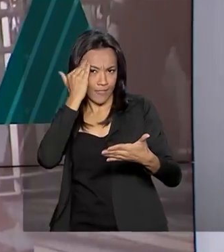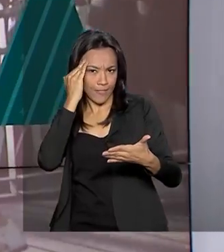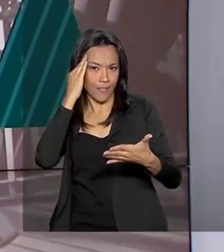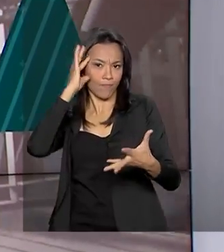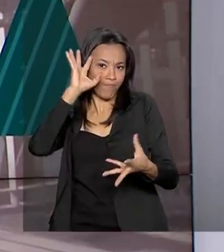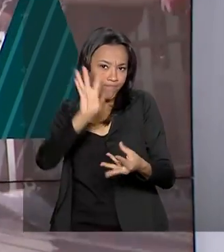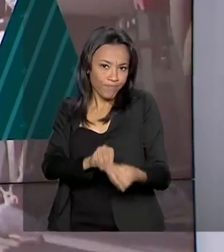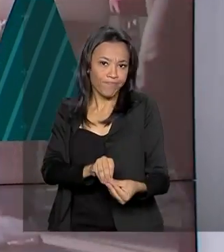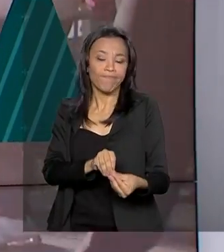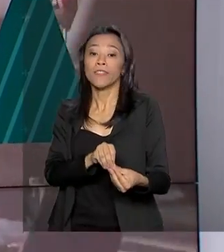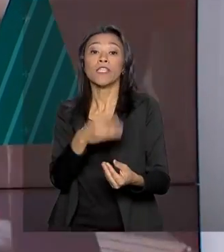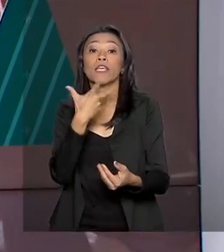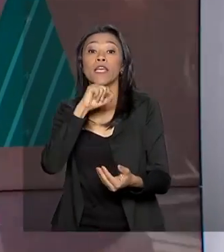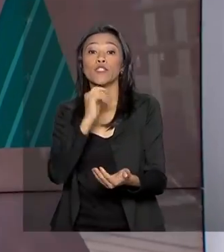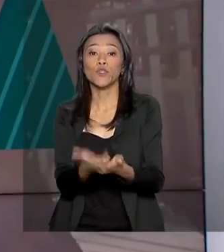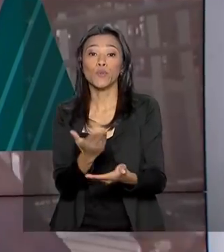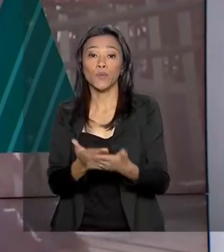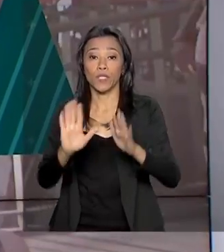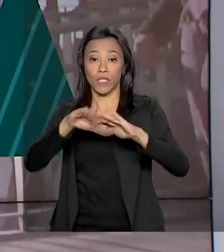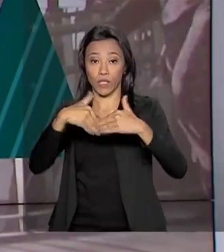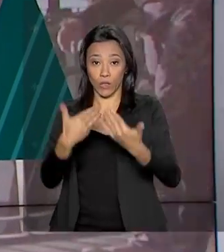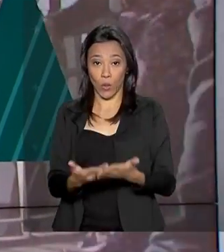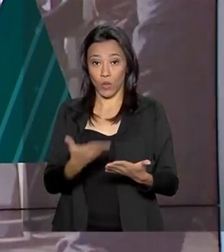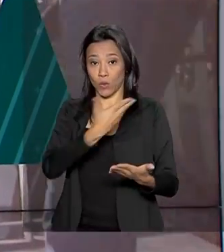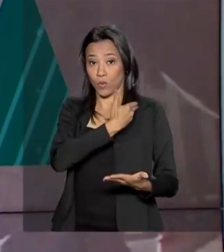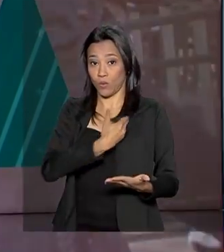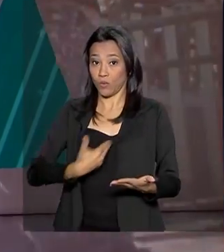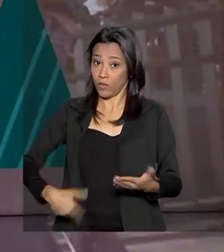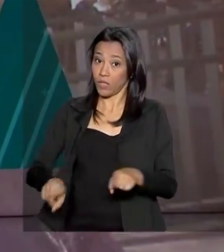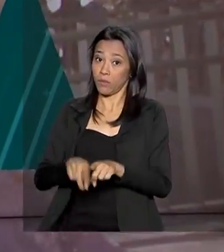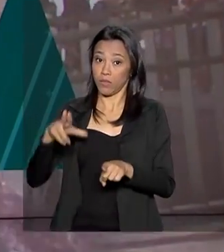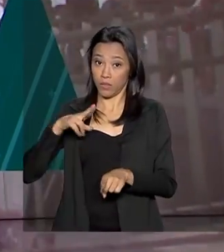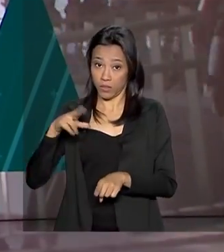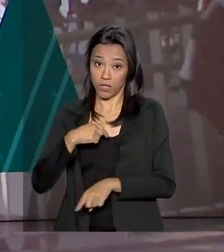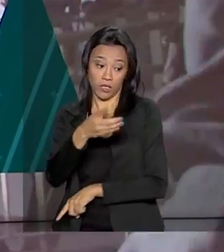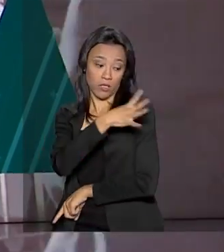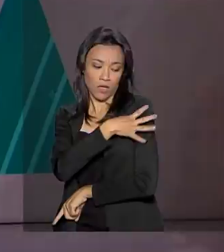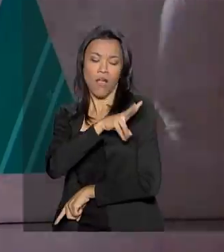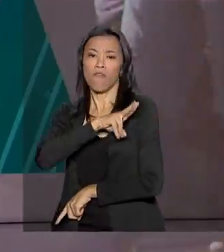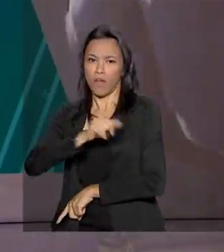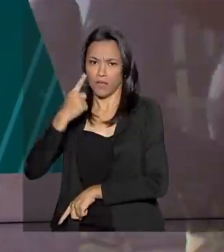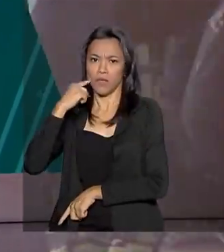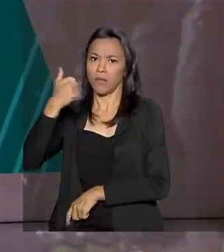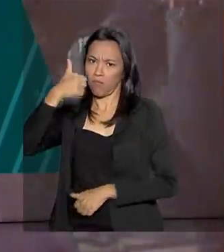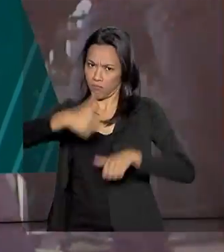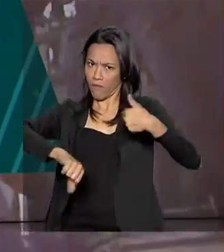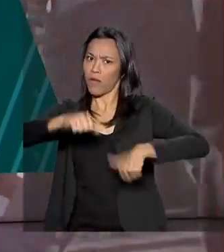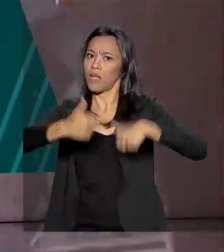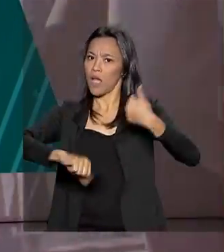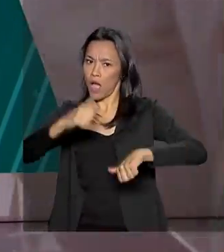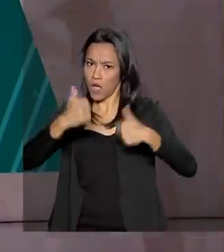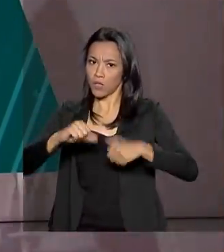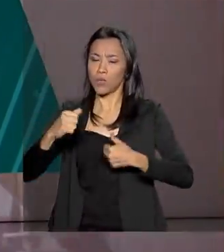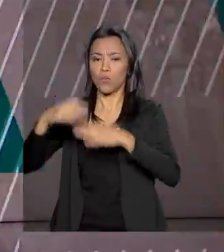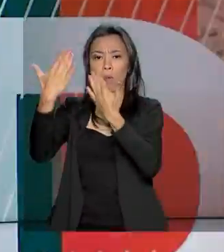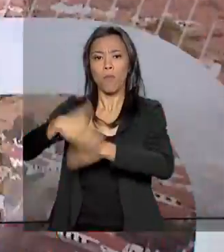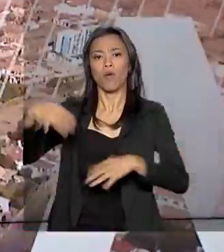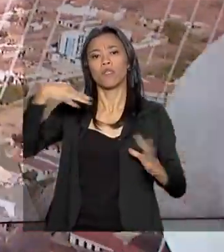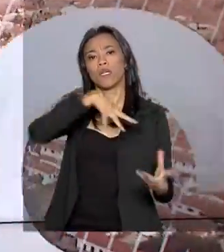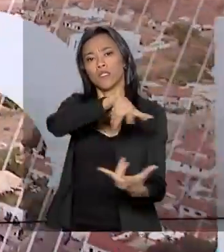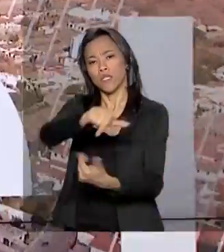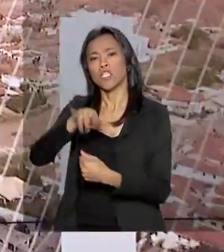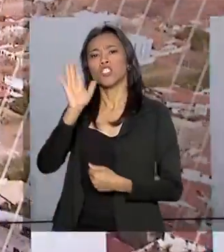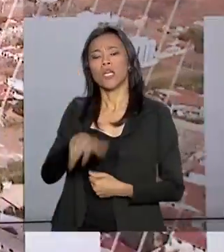do quarto ano de escolas públicas e privadas vai ser avaliada por um exame internacional. A pesquisa, já realizada em 50 países,